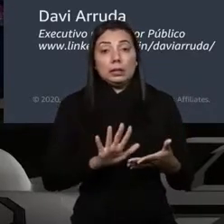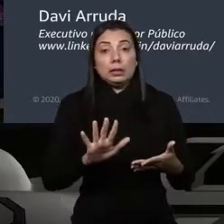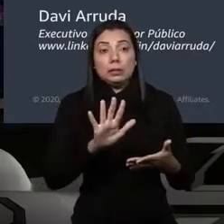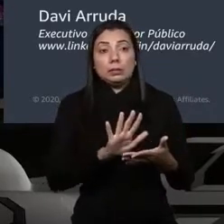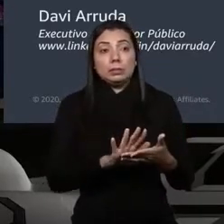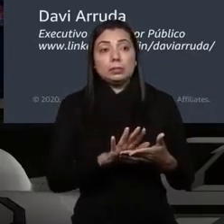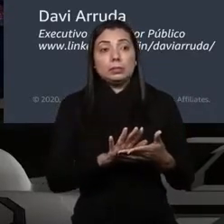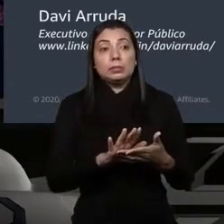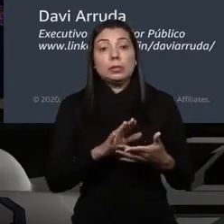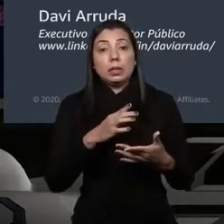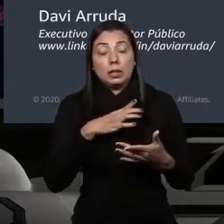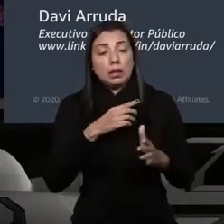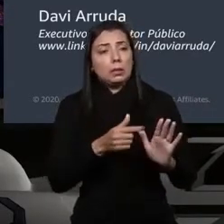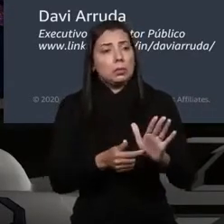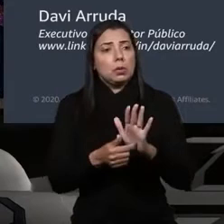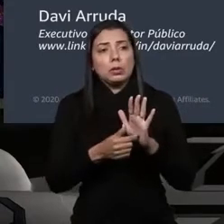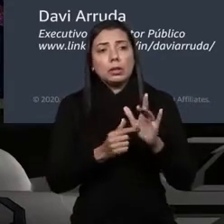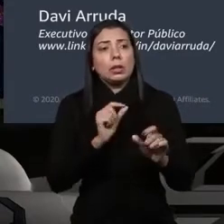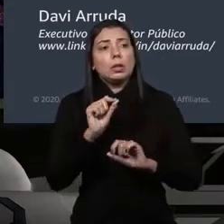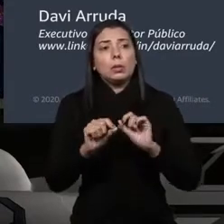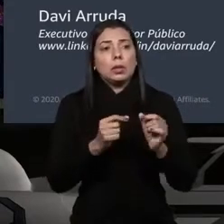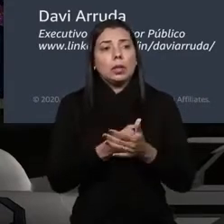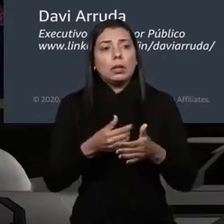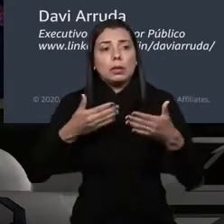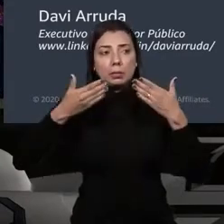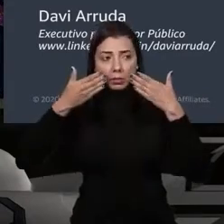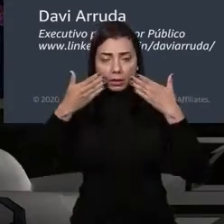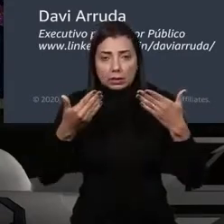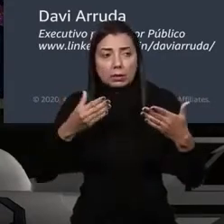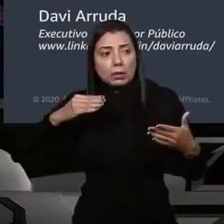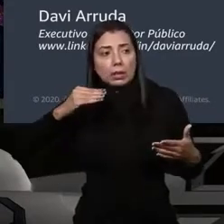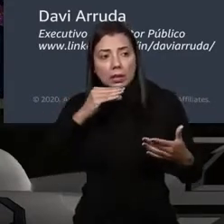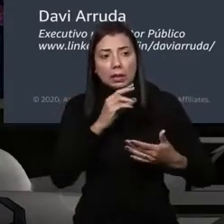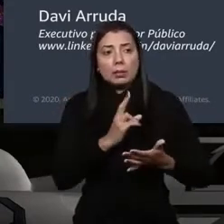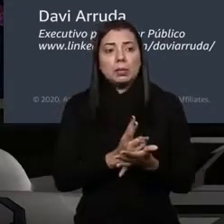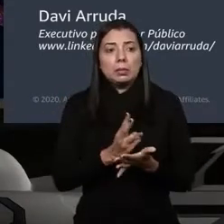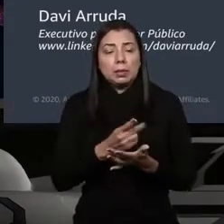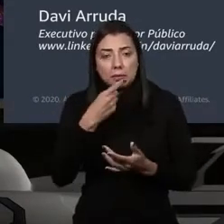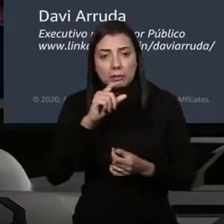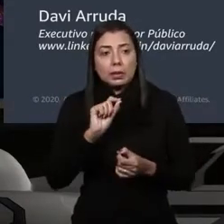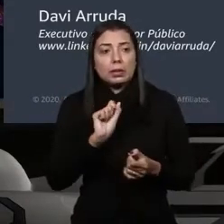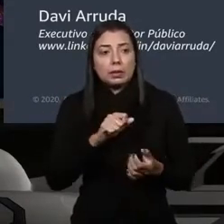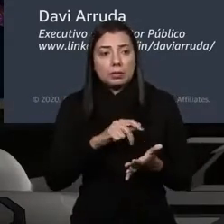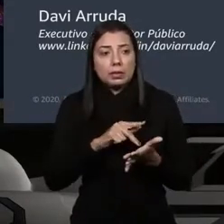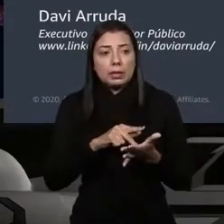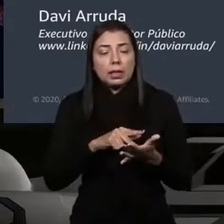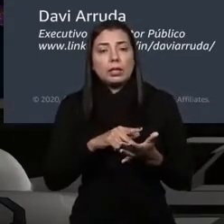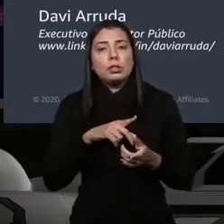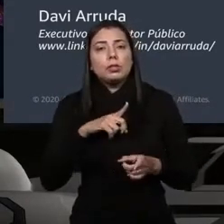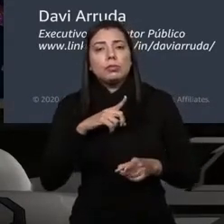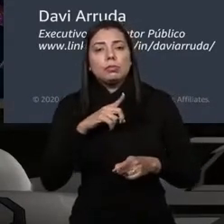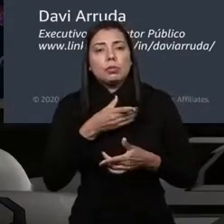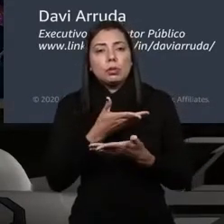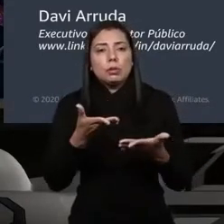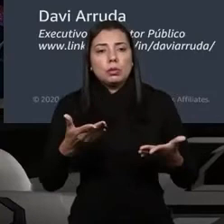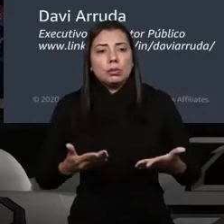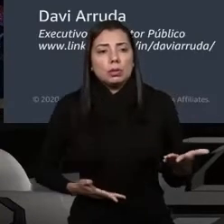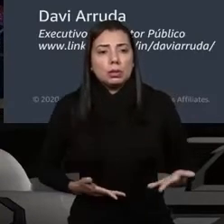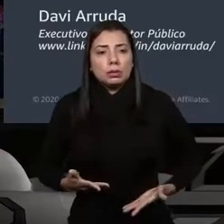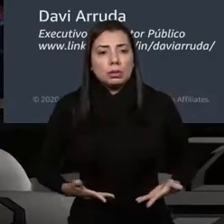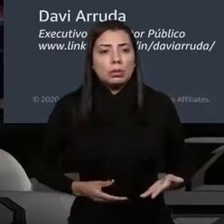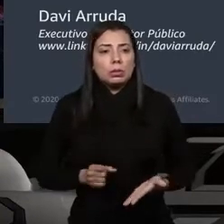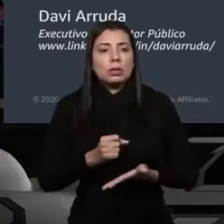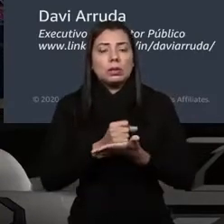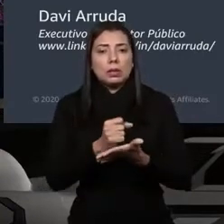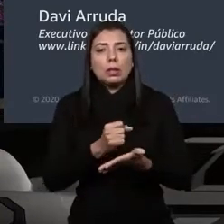Eu trouxe aqui uma apresentação bem rápida, mas pra realmente instigar os servidores, colaboradores,